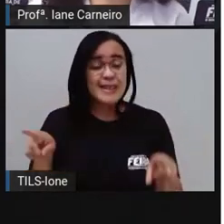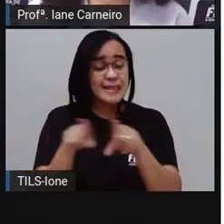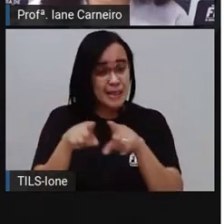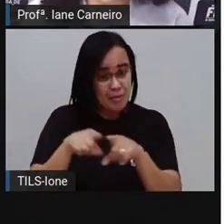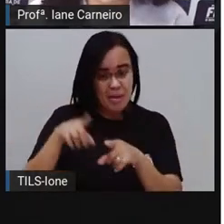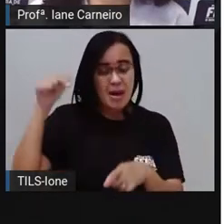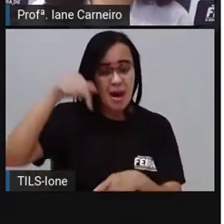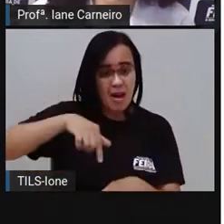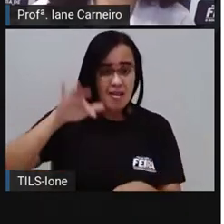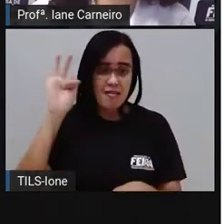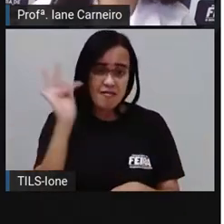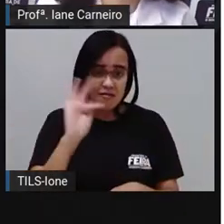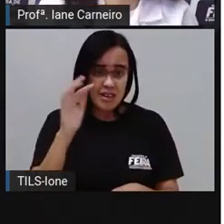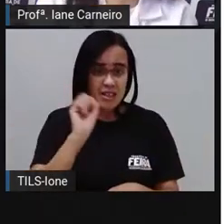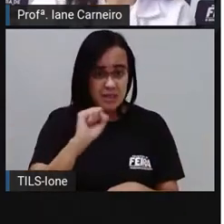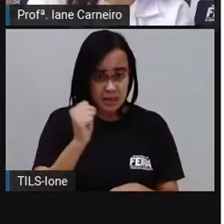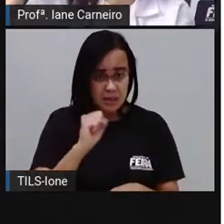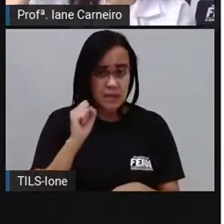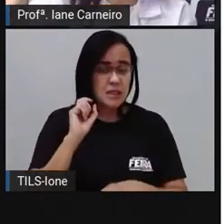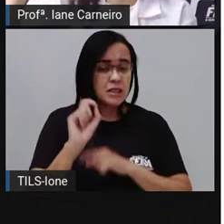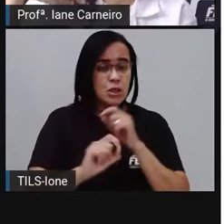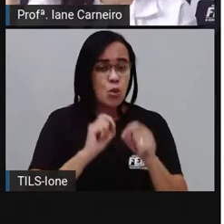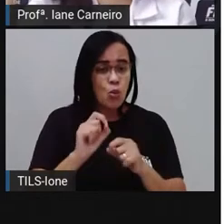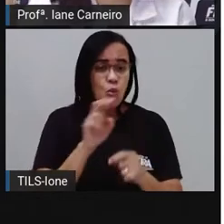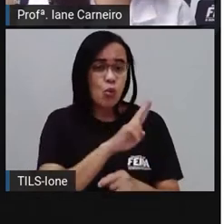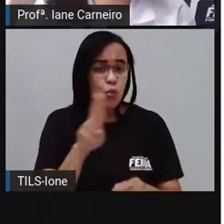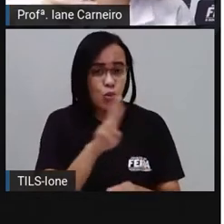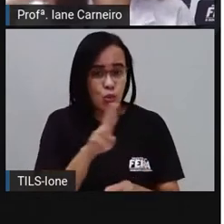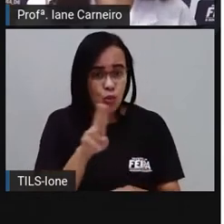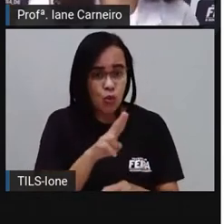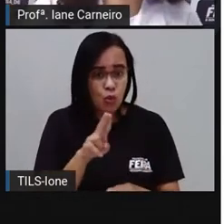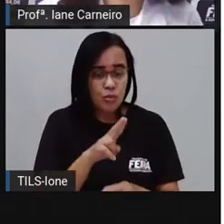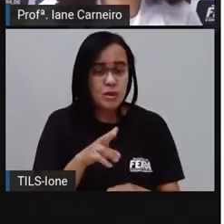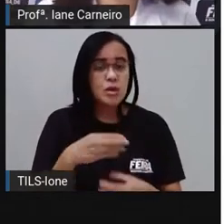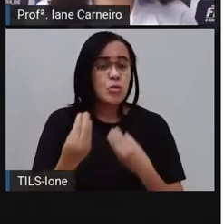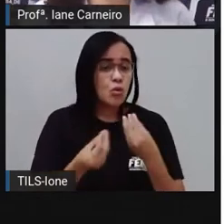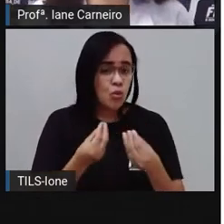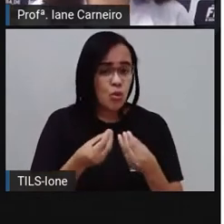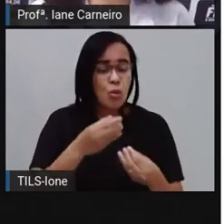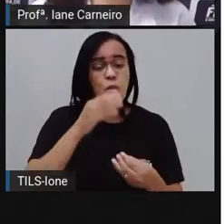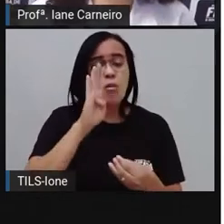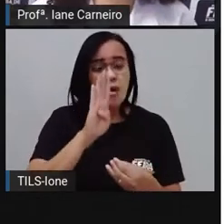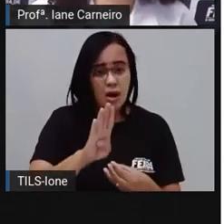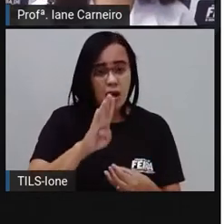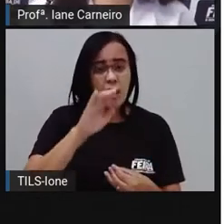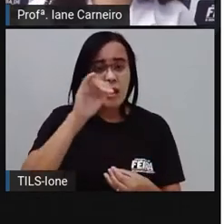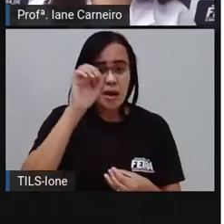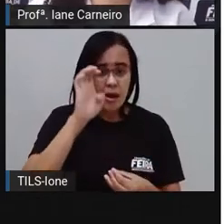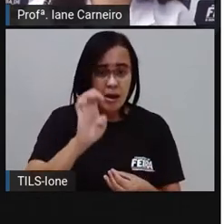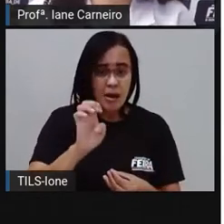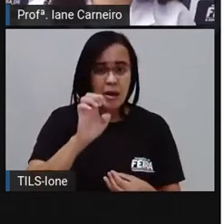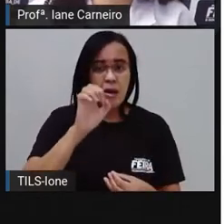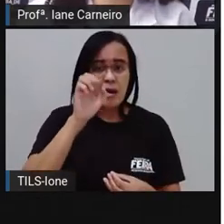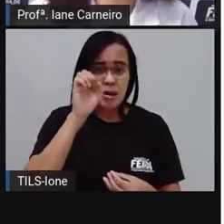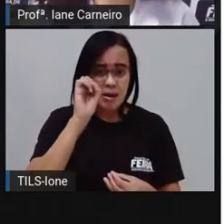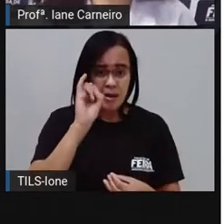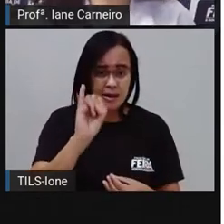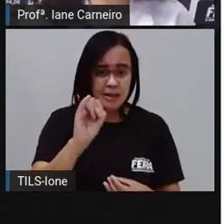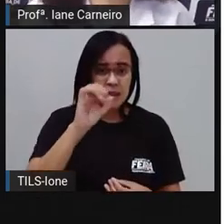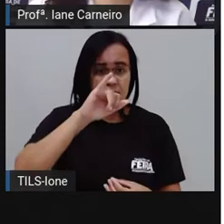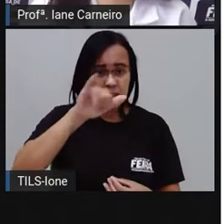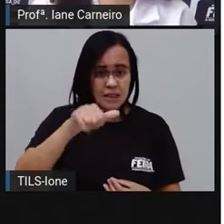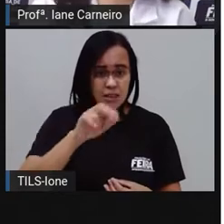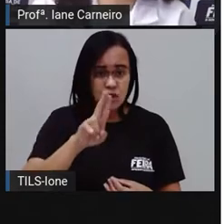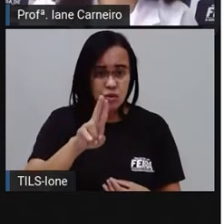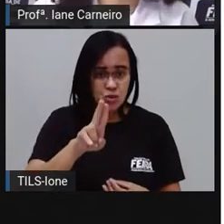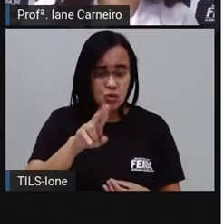gente chama isso aqui de beiju, né? Lá no sul as pessoas dão outro nome para o beiju,